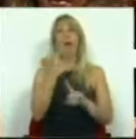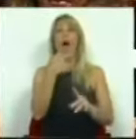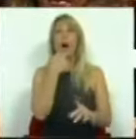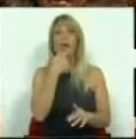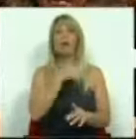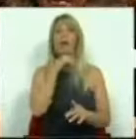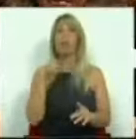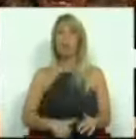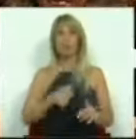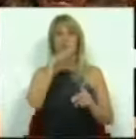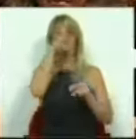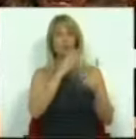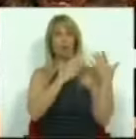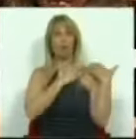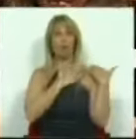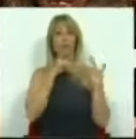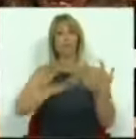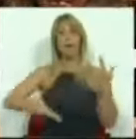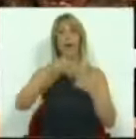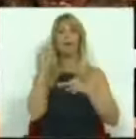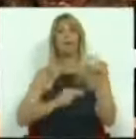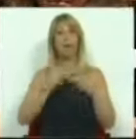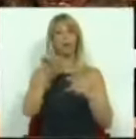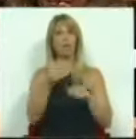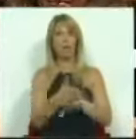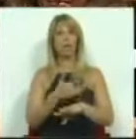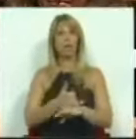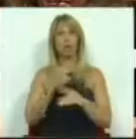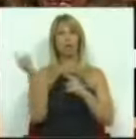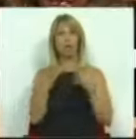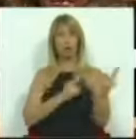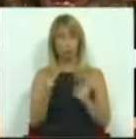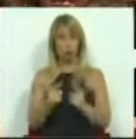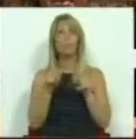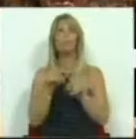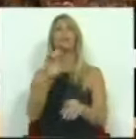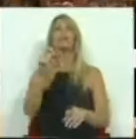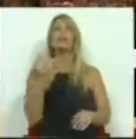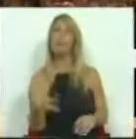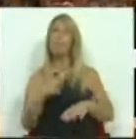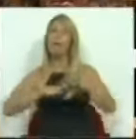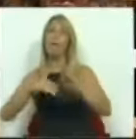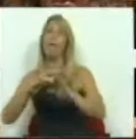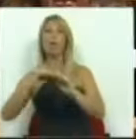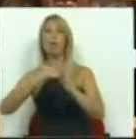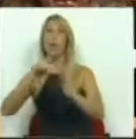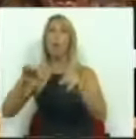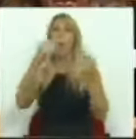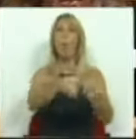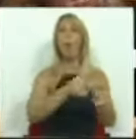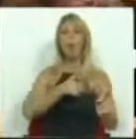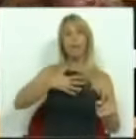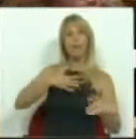Governo responsáveis pela área das Finanças e pelo setor dos transportes de ECP, subconcessionar serviços de transporte